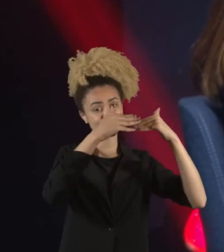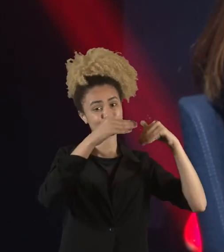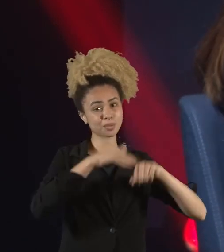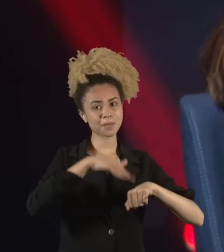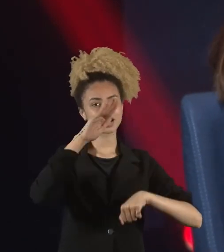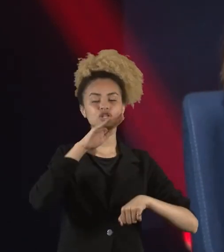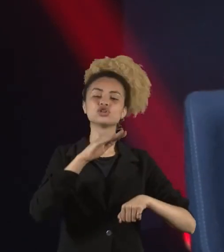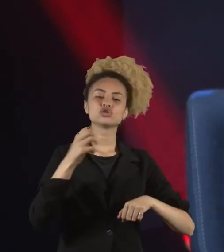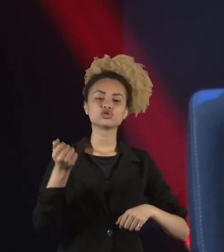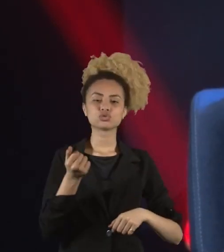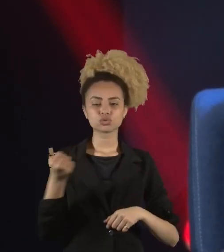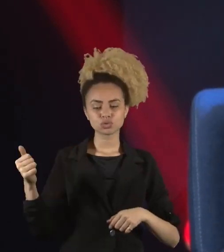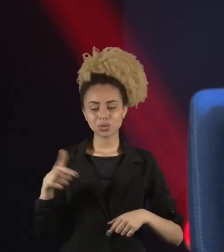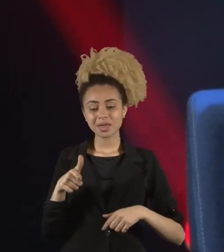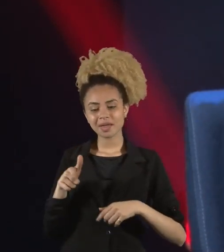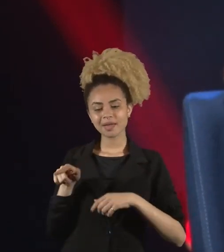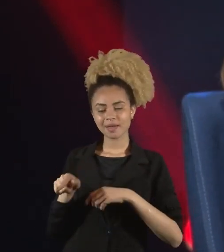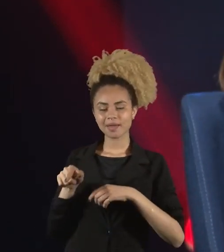o mundo das startups.